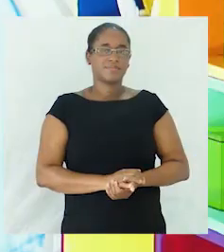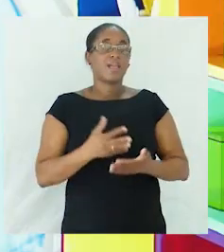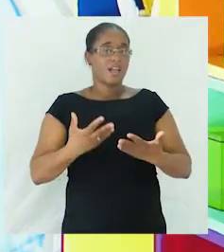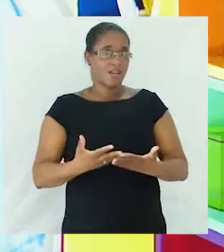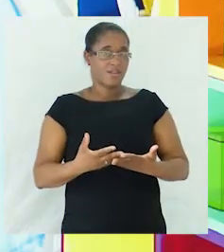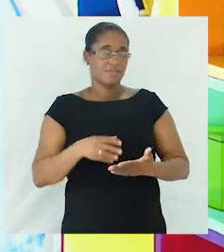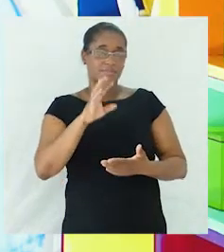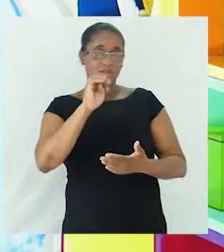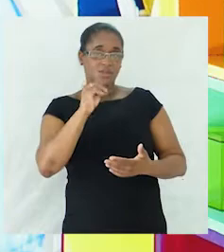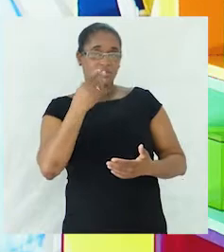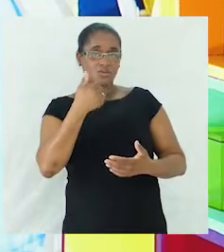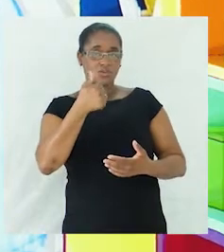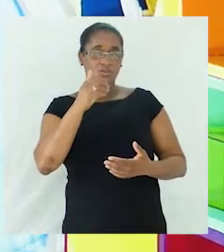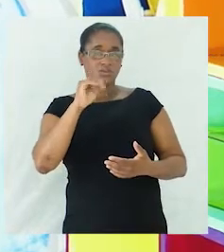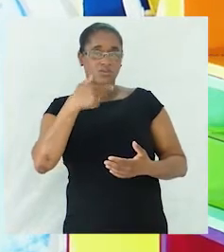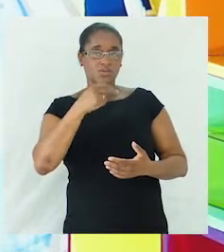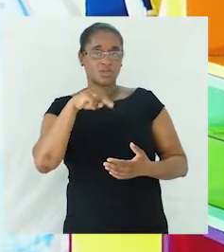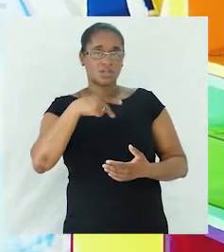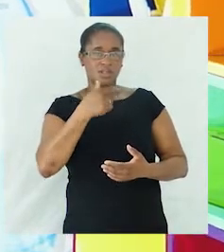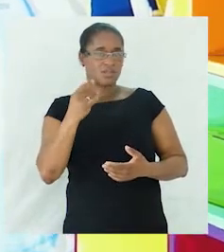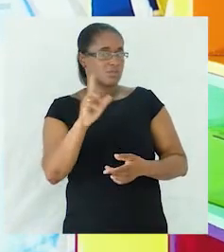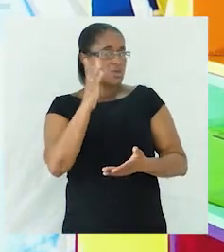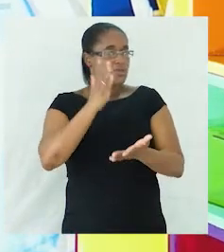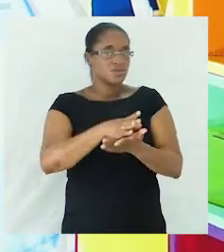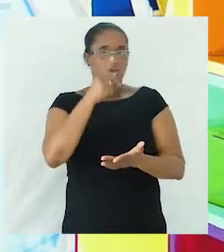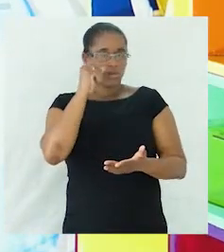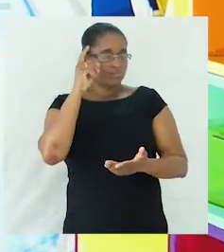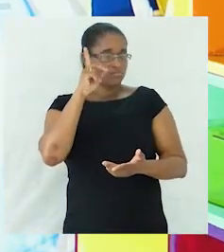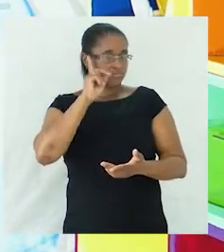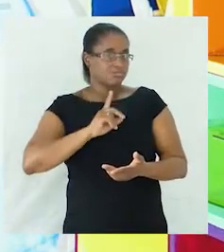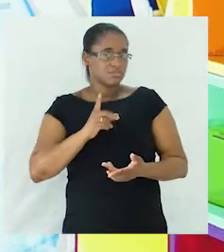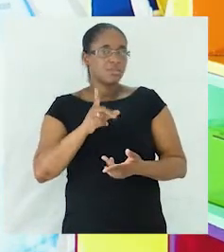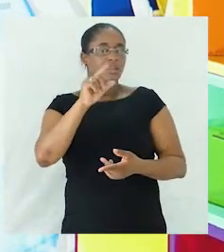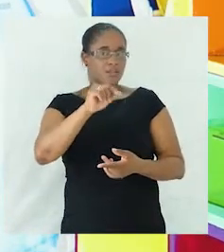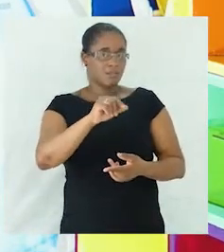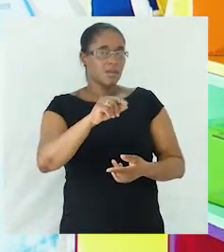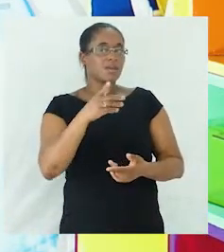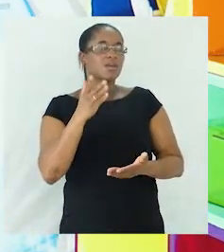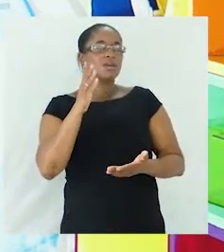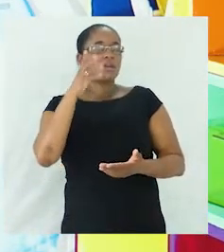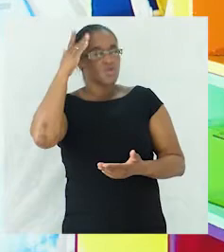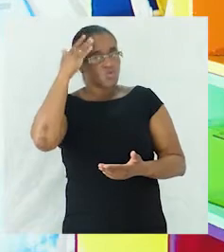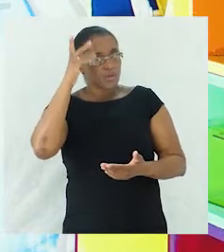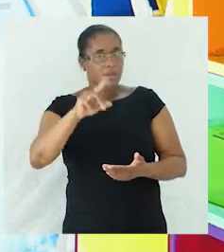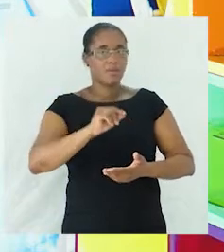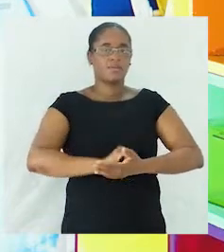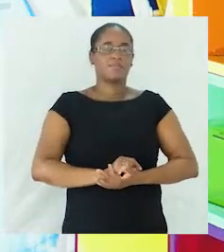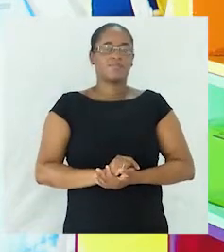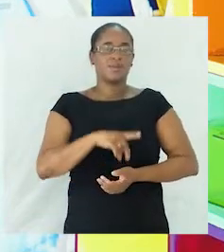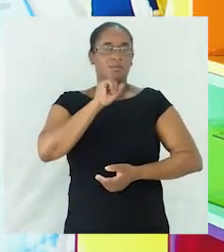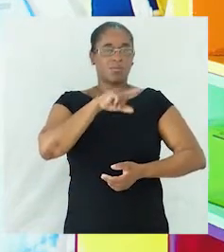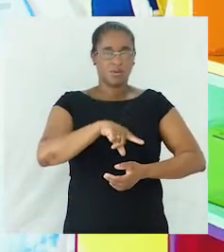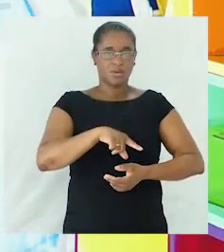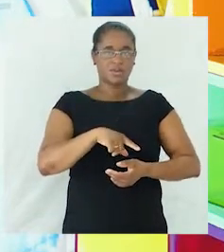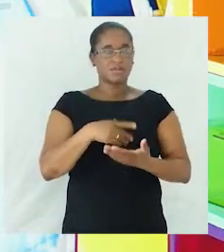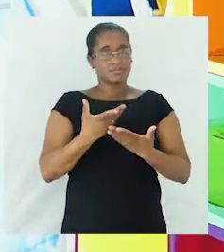substantivo não flexiona só em gênero, também flexiona em número. Ou seja, pode-se